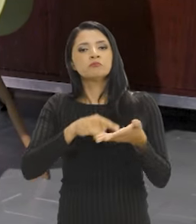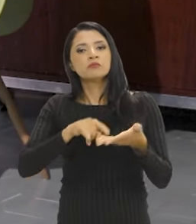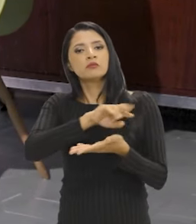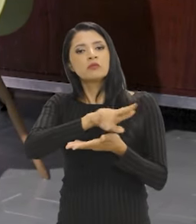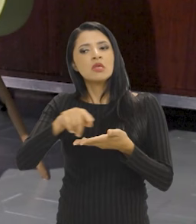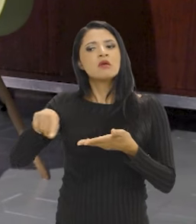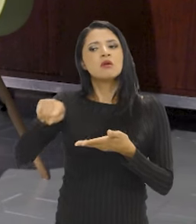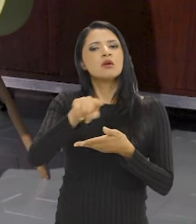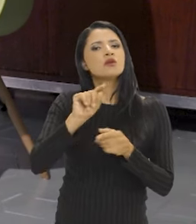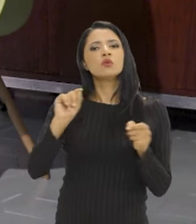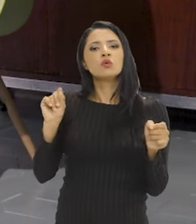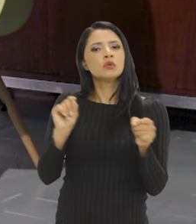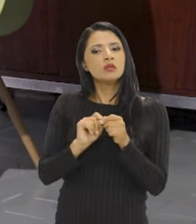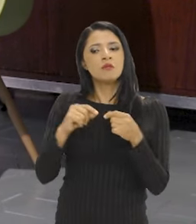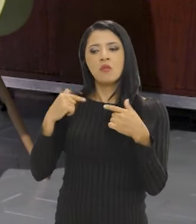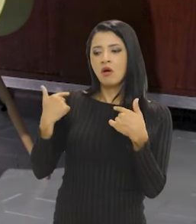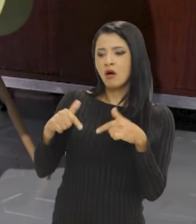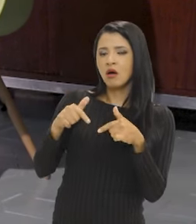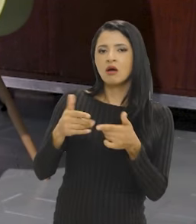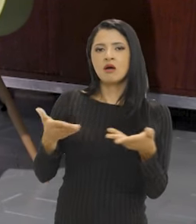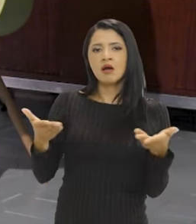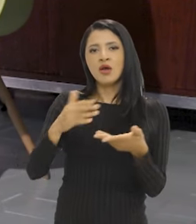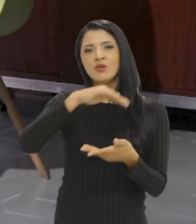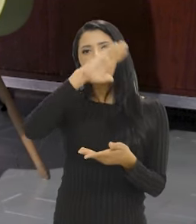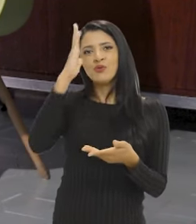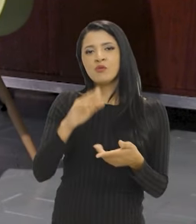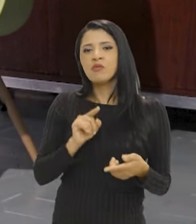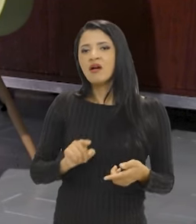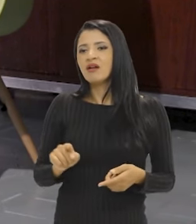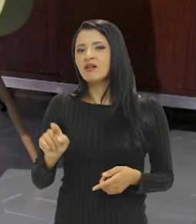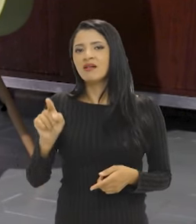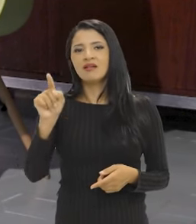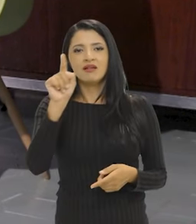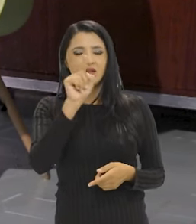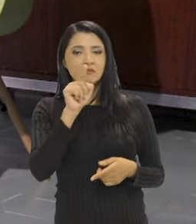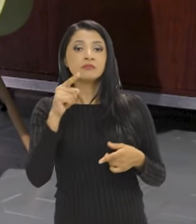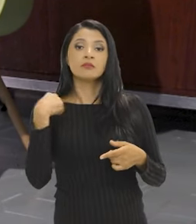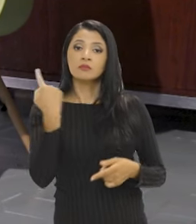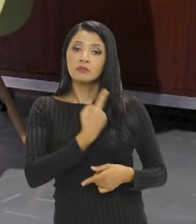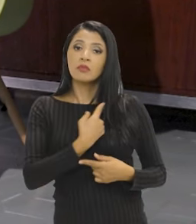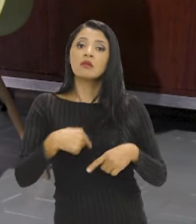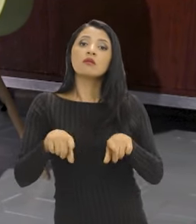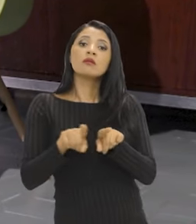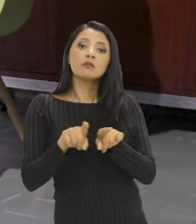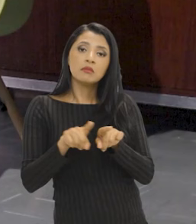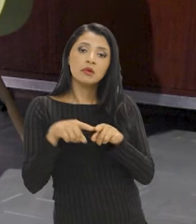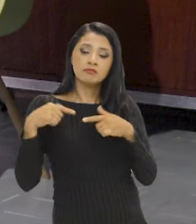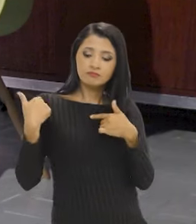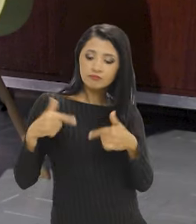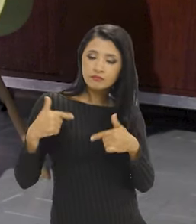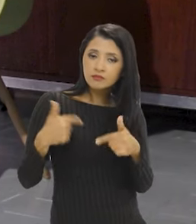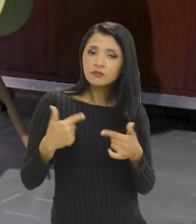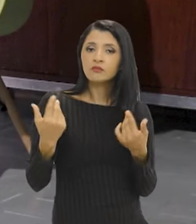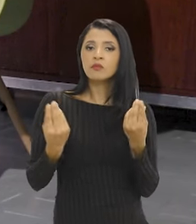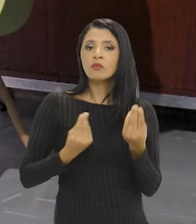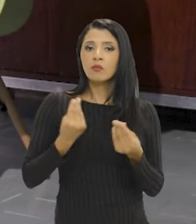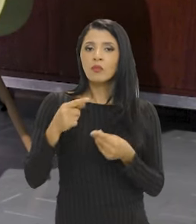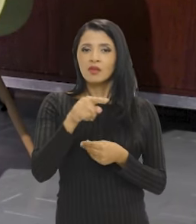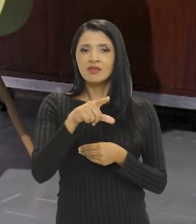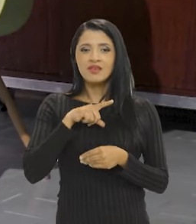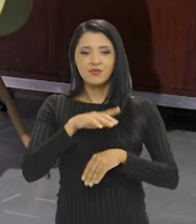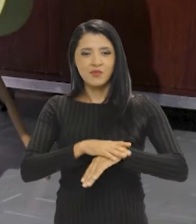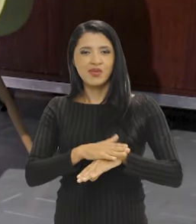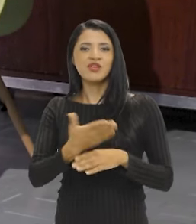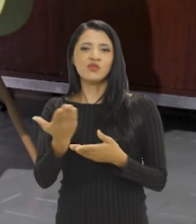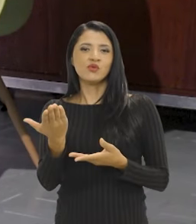que estão sendo trabalhadas Brasil afora. Nós também trabalhamos